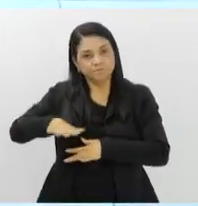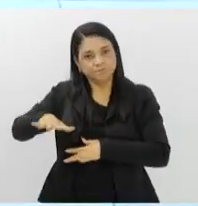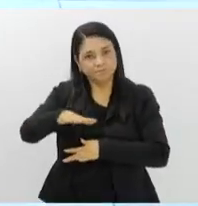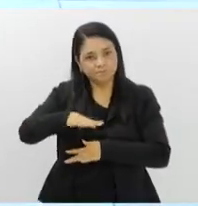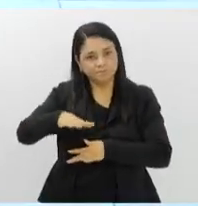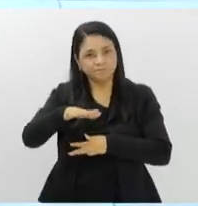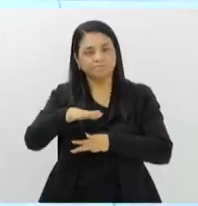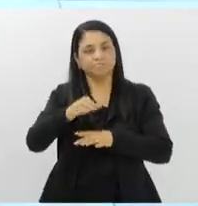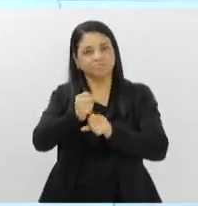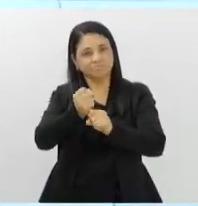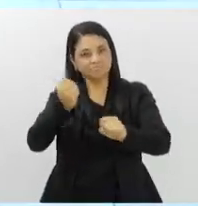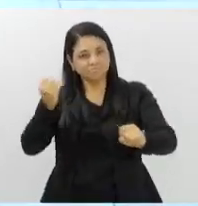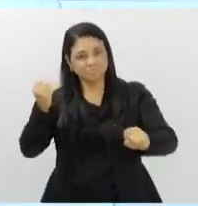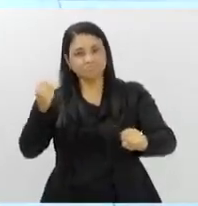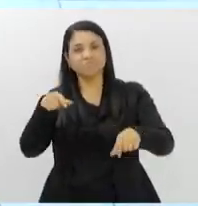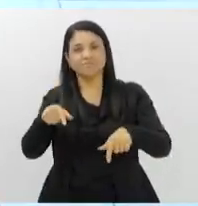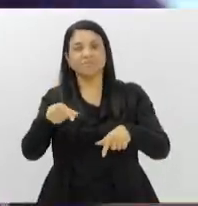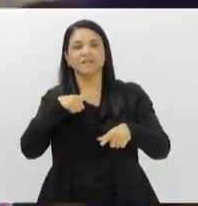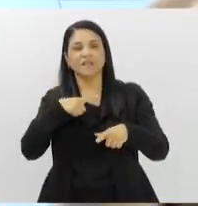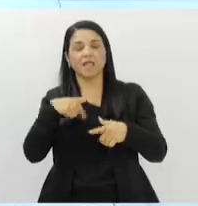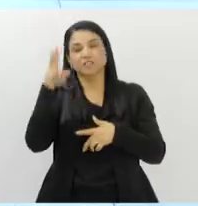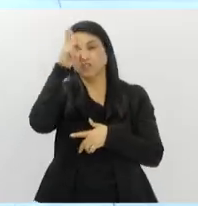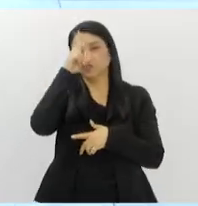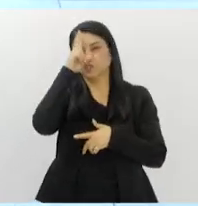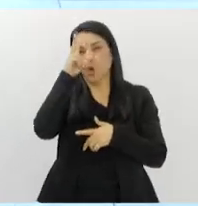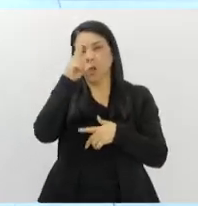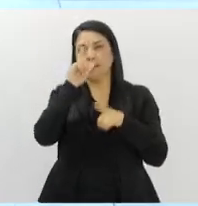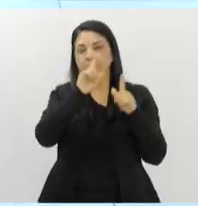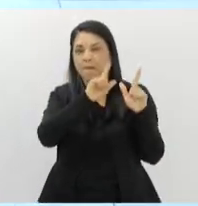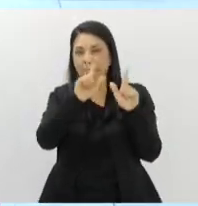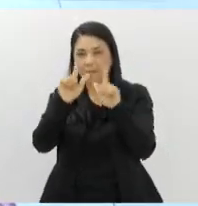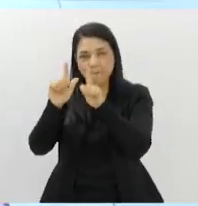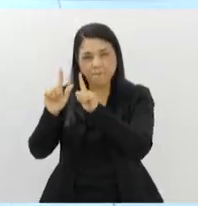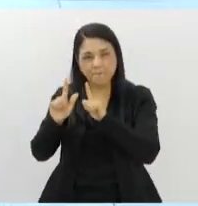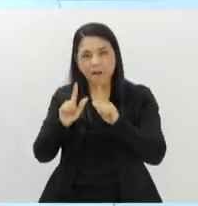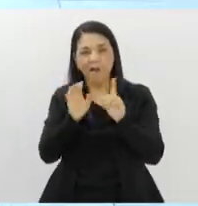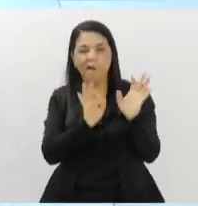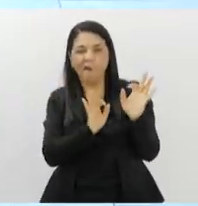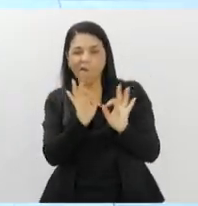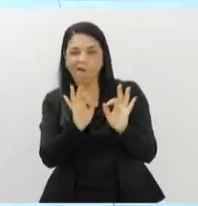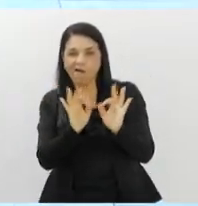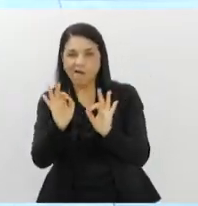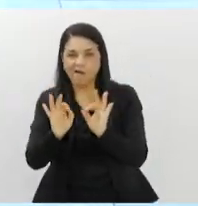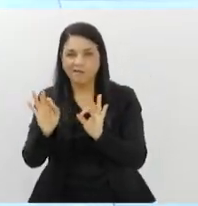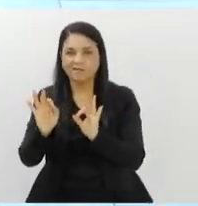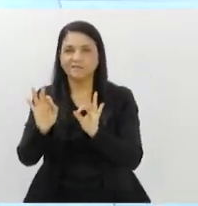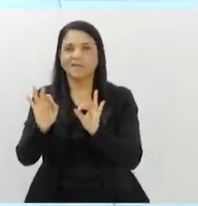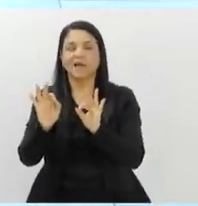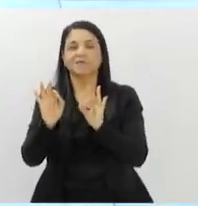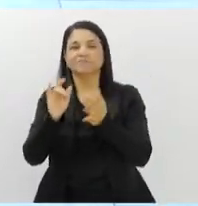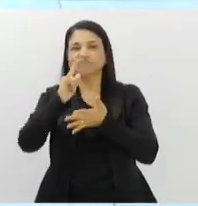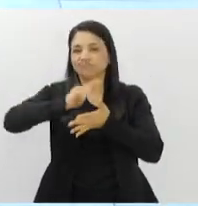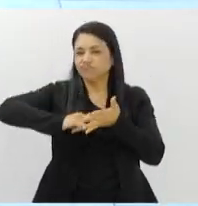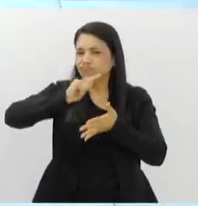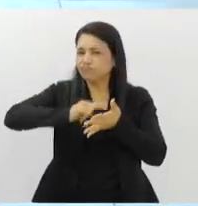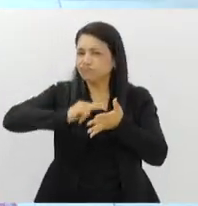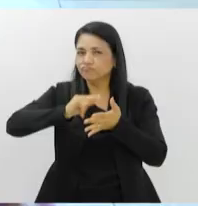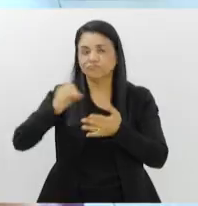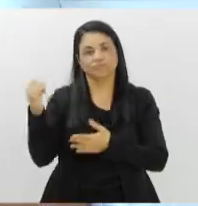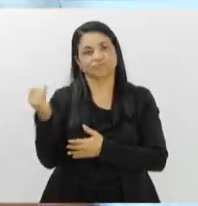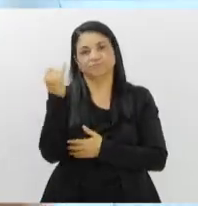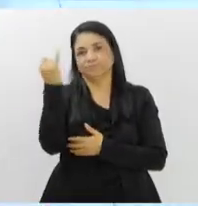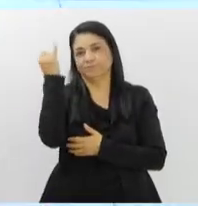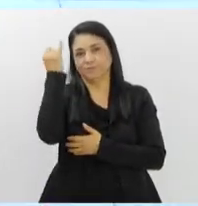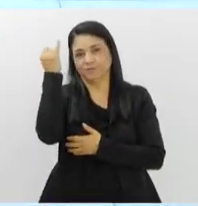grande, né? E tem ali um acervo histórico, onde a gente tem organizado fontes documentais importantíssimas